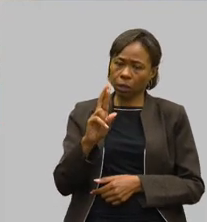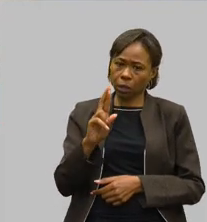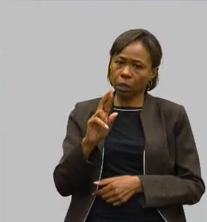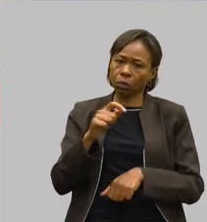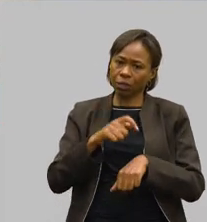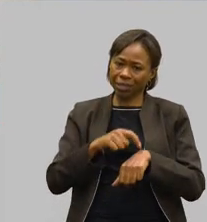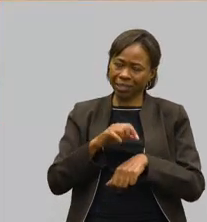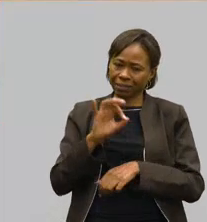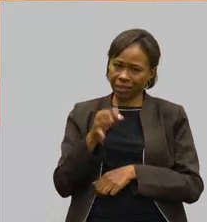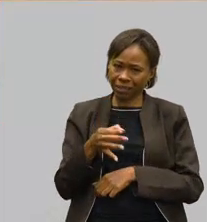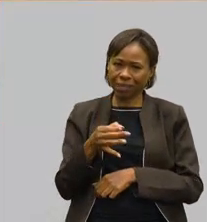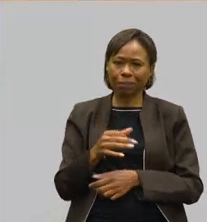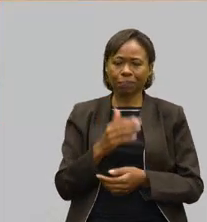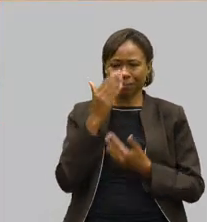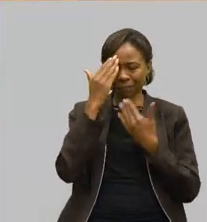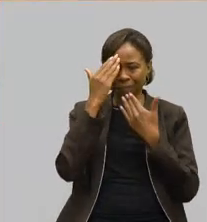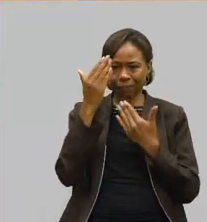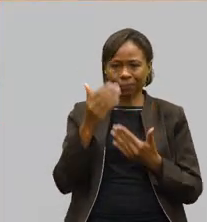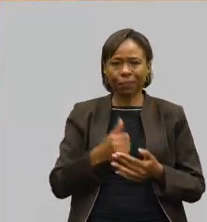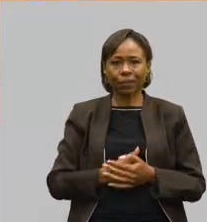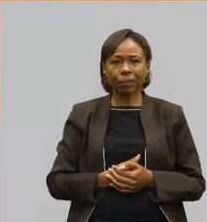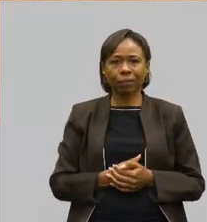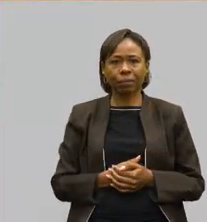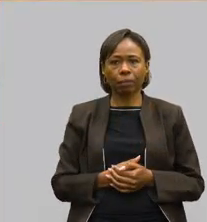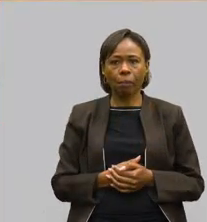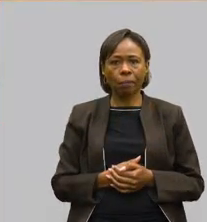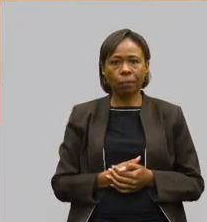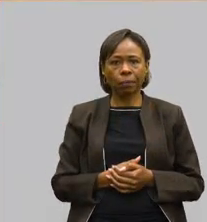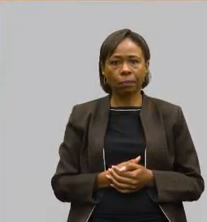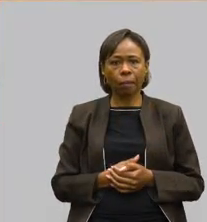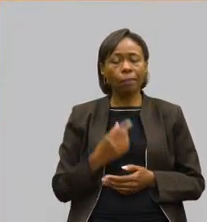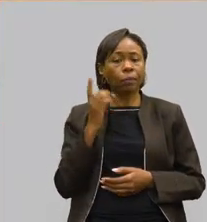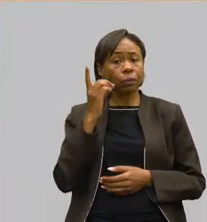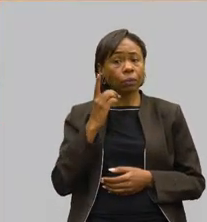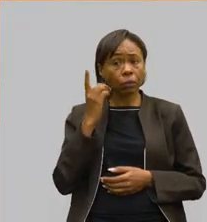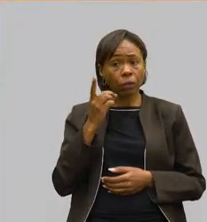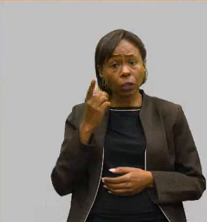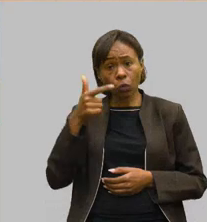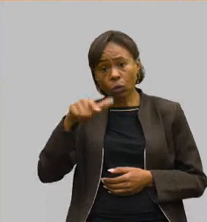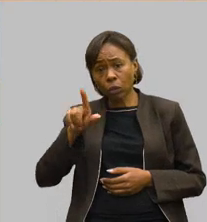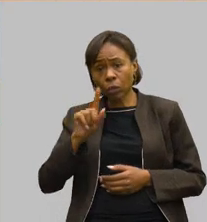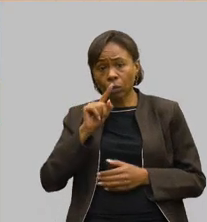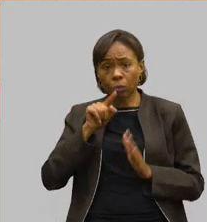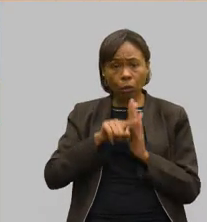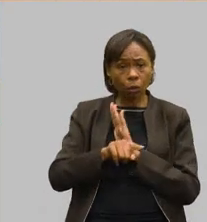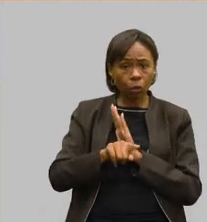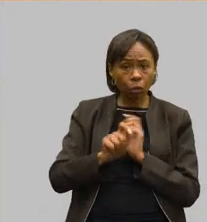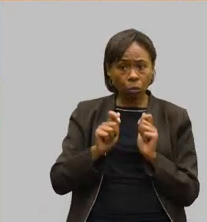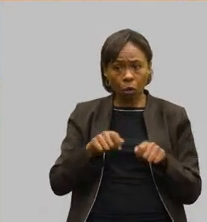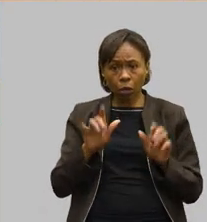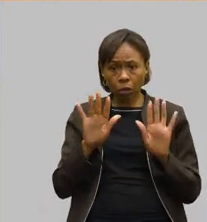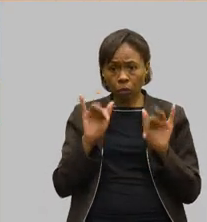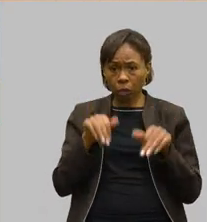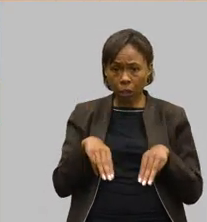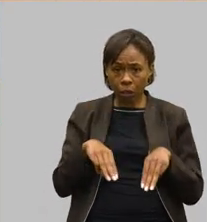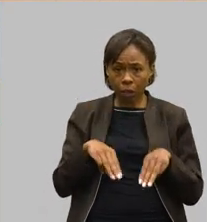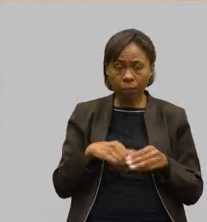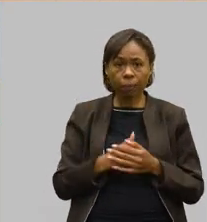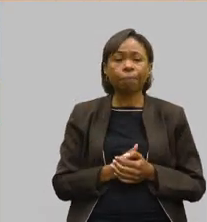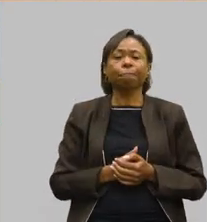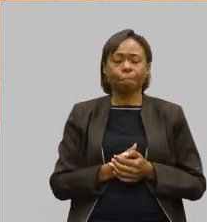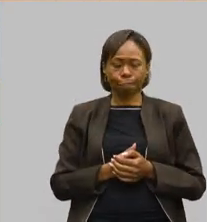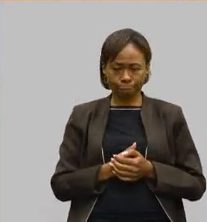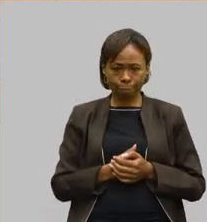Muito obrigada. Perfeito. Deputados, deputados, mais alguma questão? Podemos encerrar? Ok. Então,